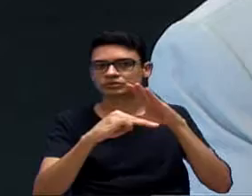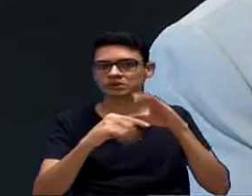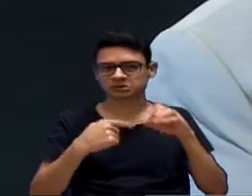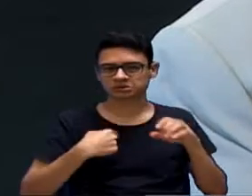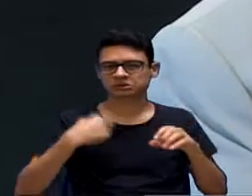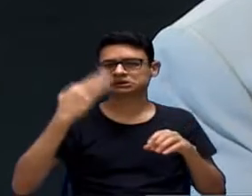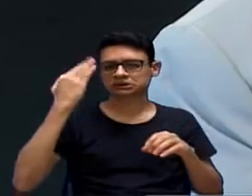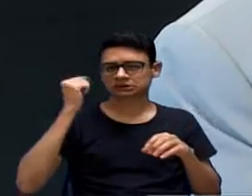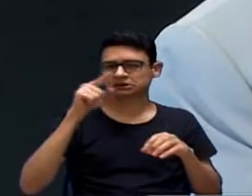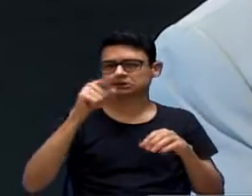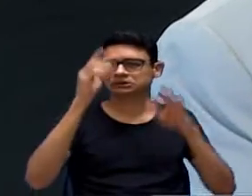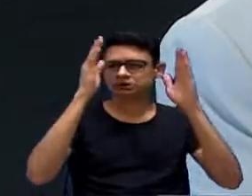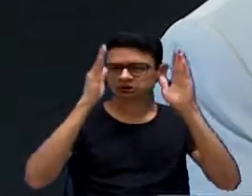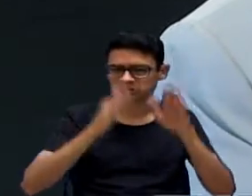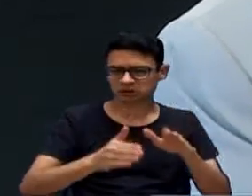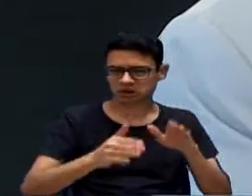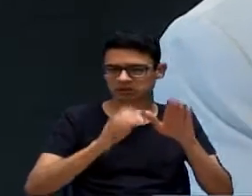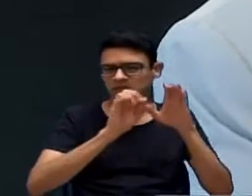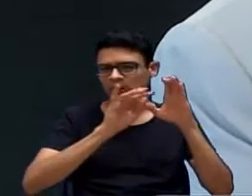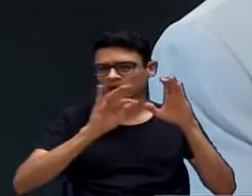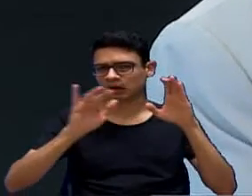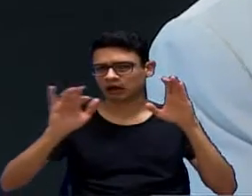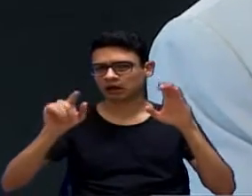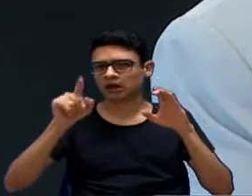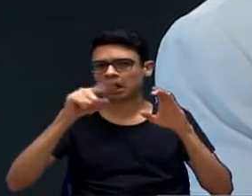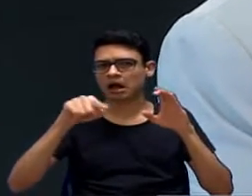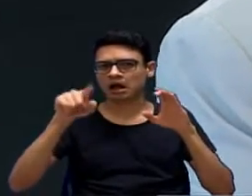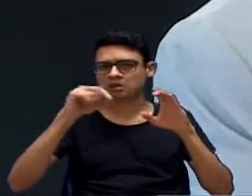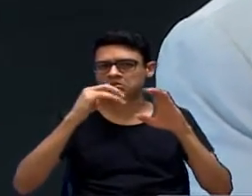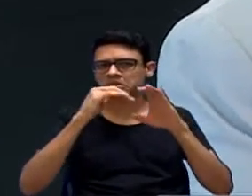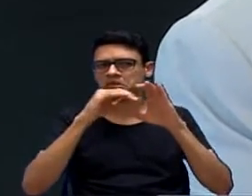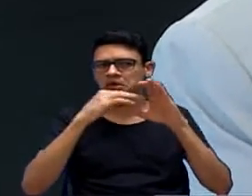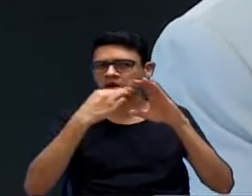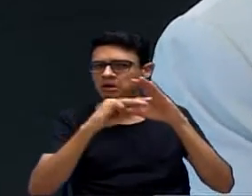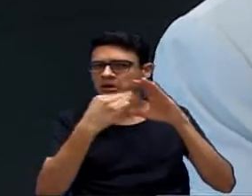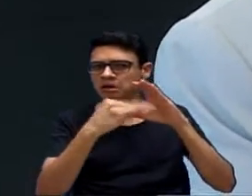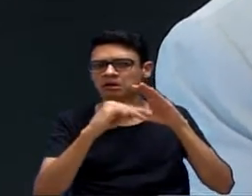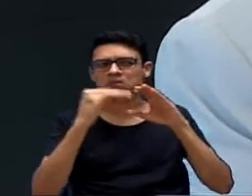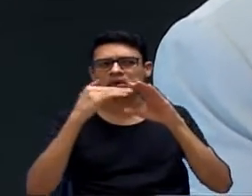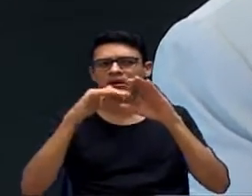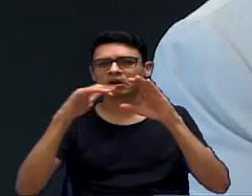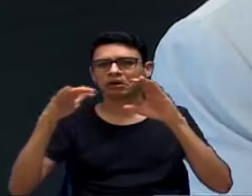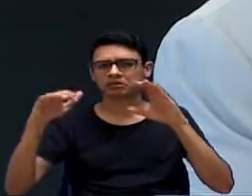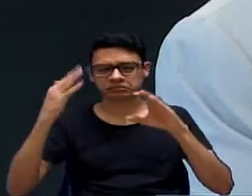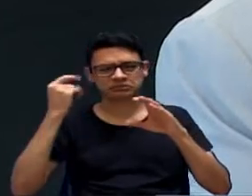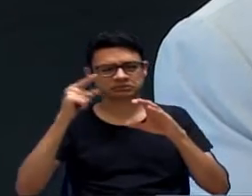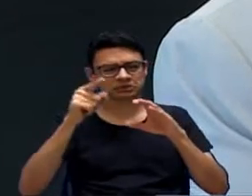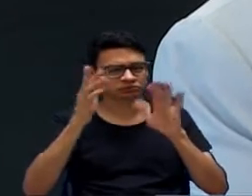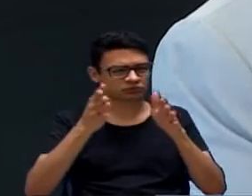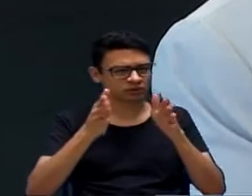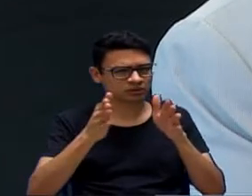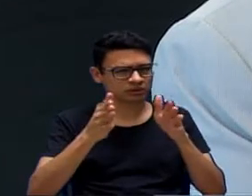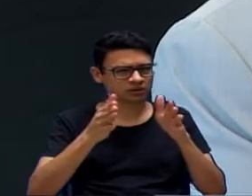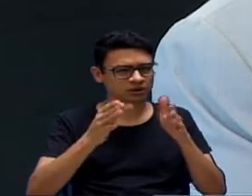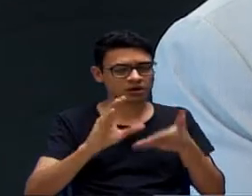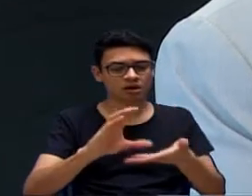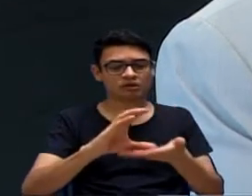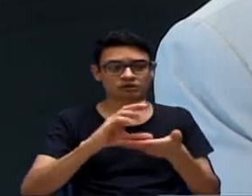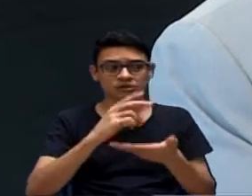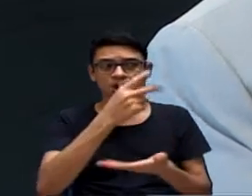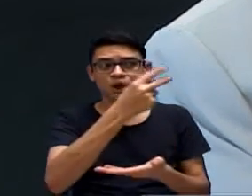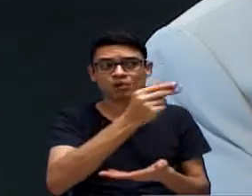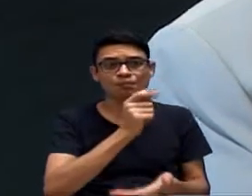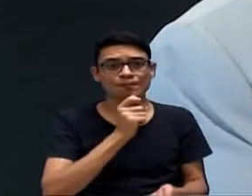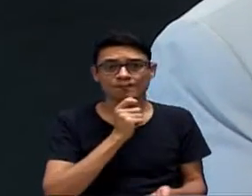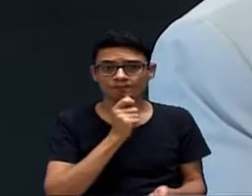divulgação desse e-mail para que as pessoas se inscrevessem para pegar, digamos, a vacina que sobrou? Desconheço, vereadora. Que